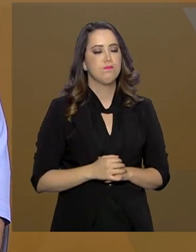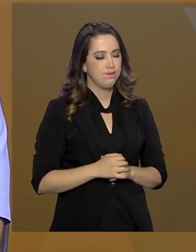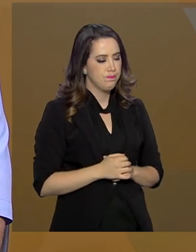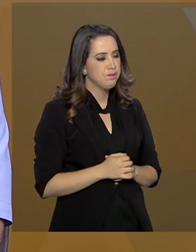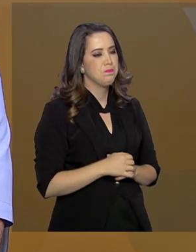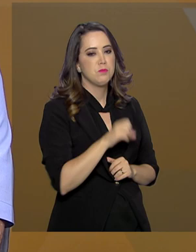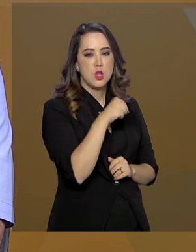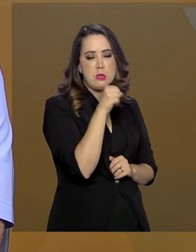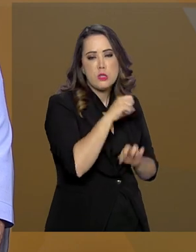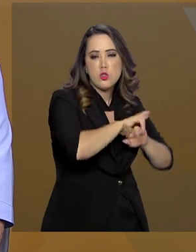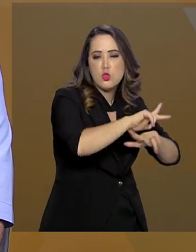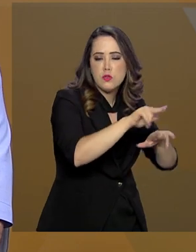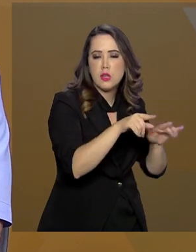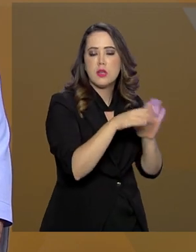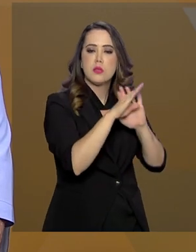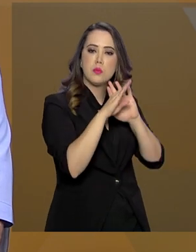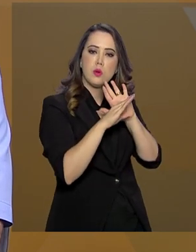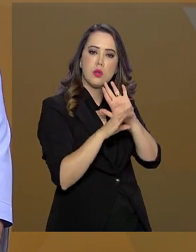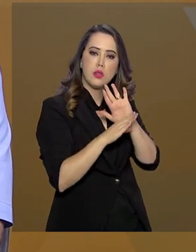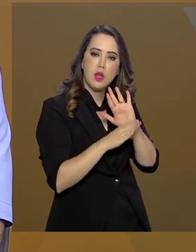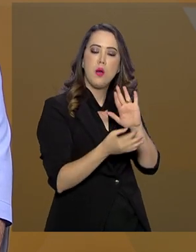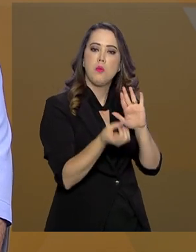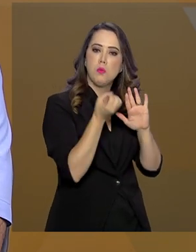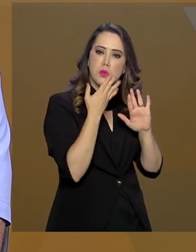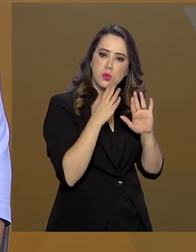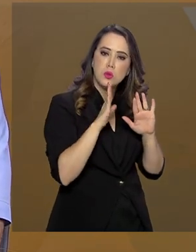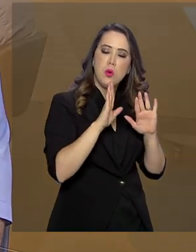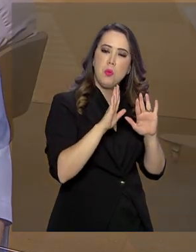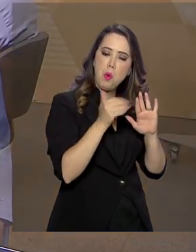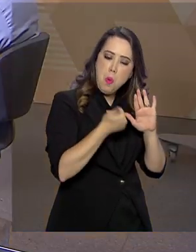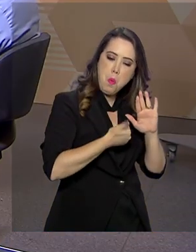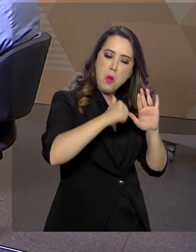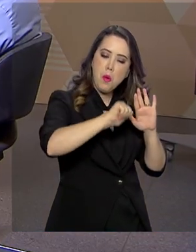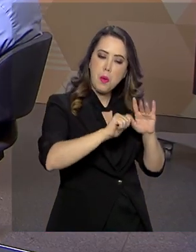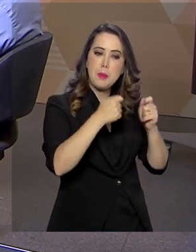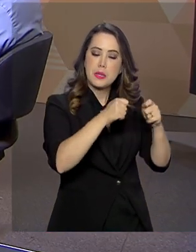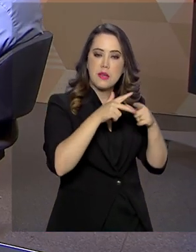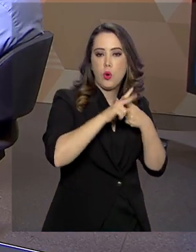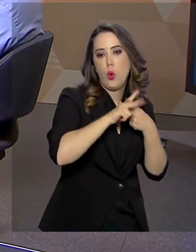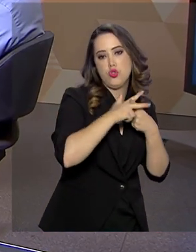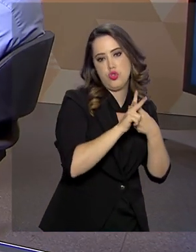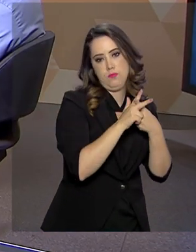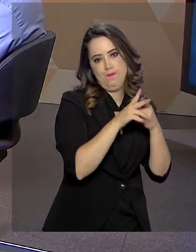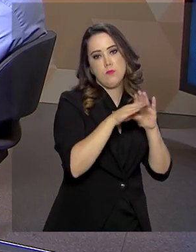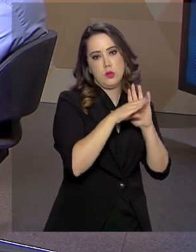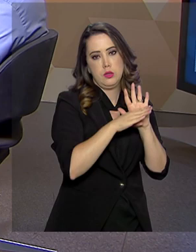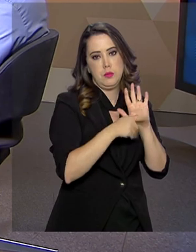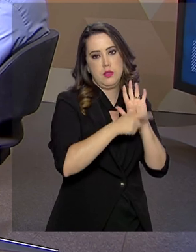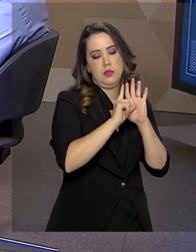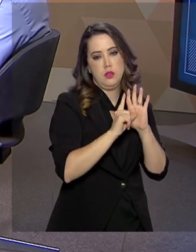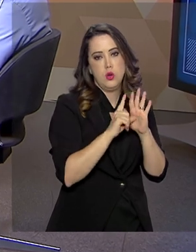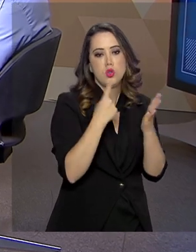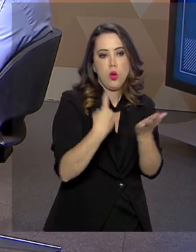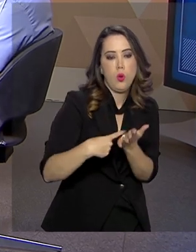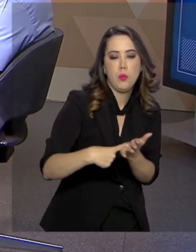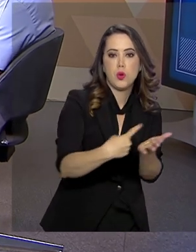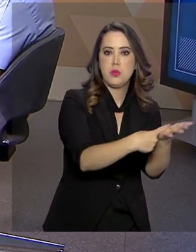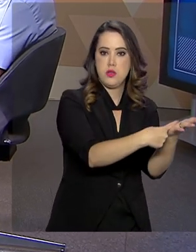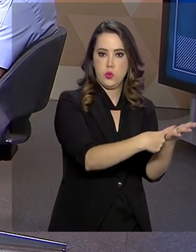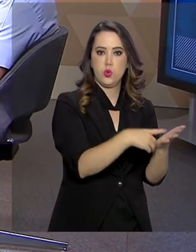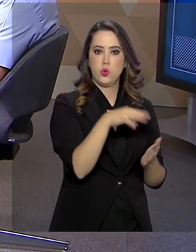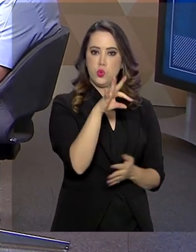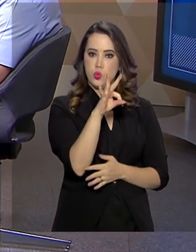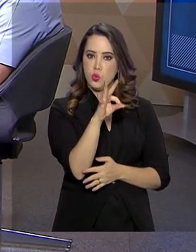seu período, na sua época, mas com alguns acertos que precisavam ser realizados. Esses acertos foram consolidados em acordos do TCU